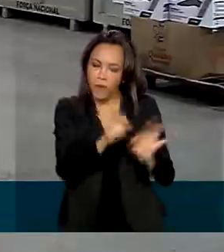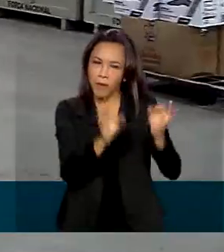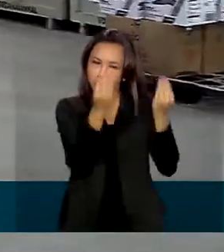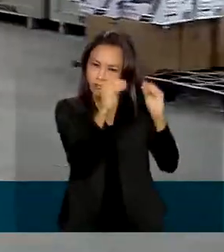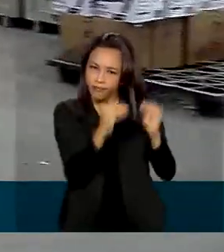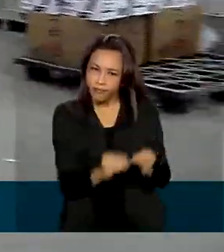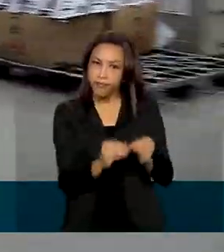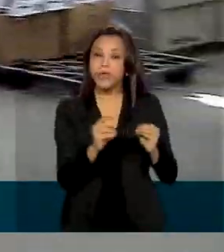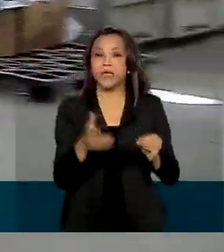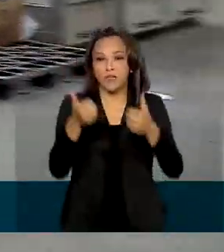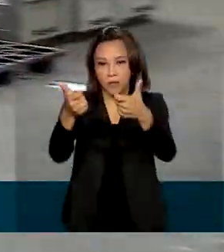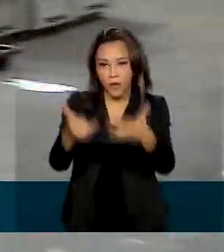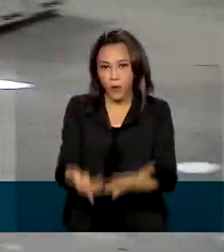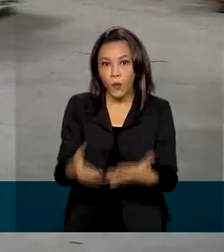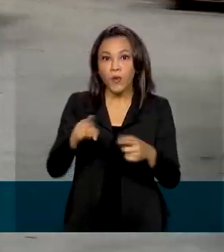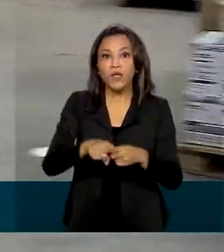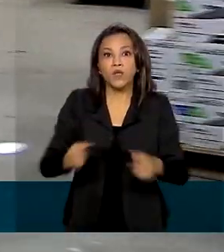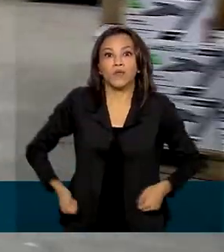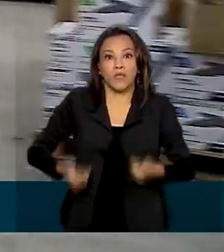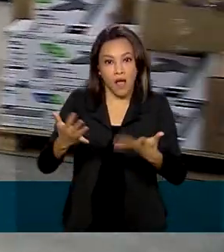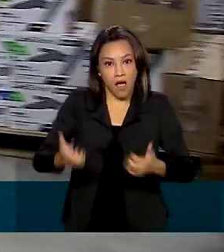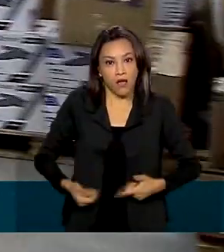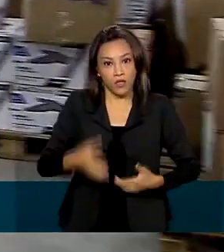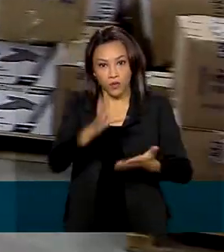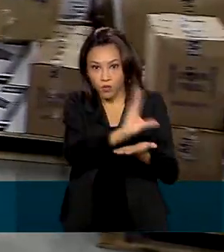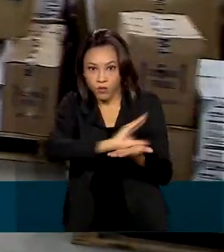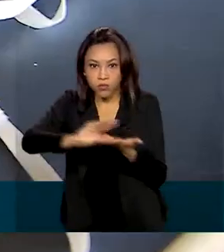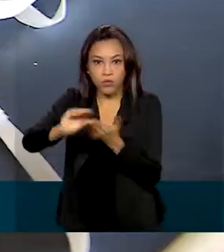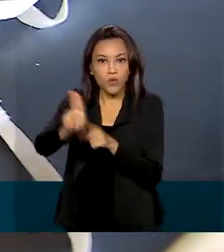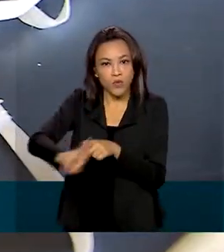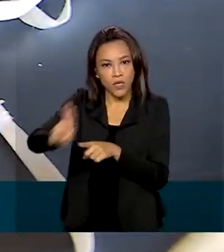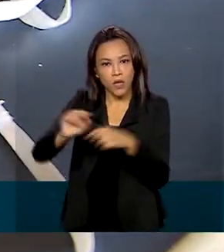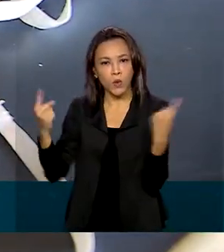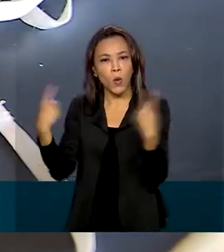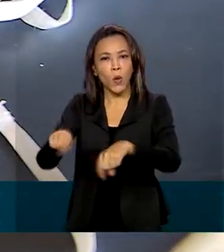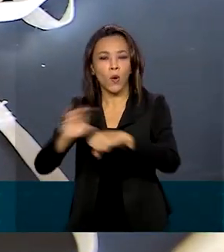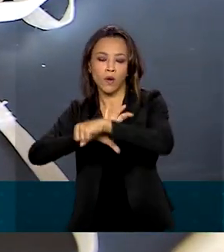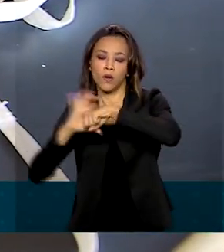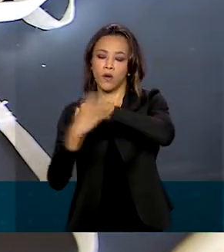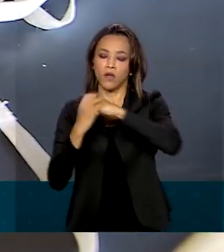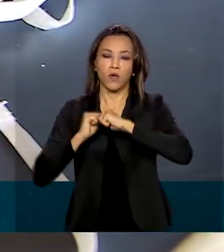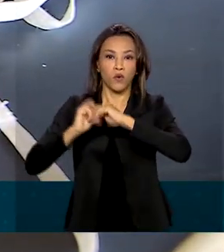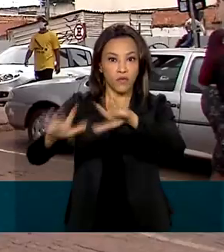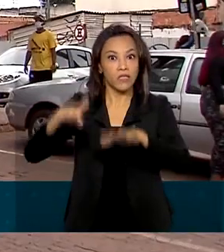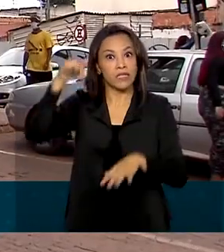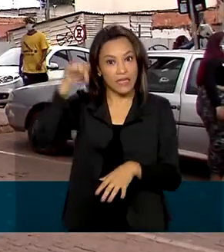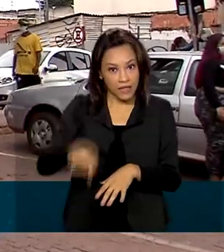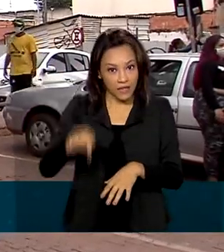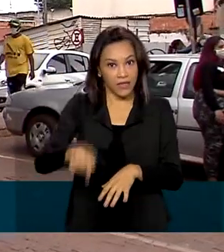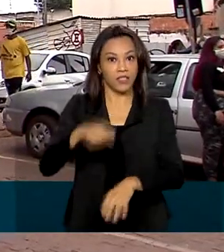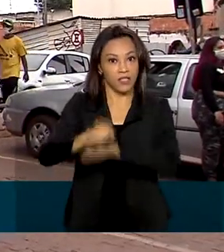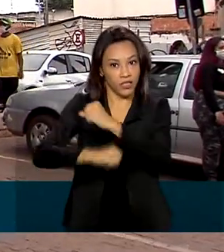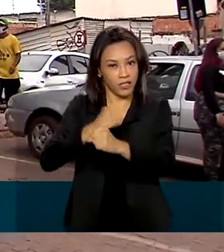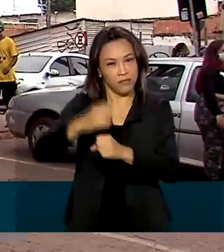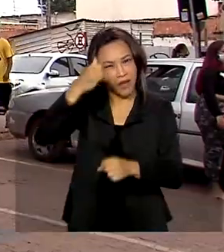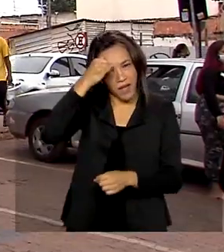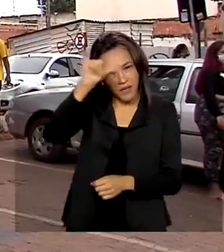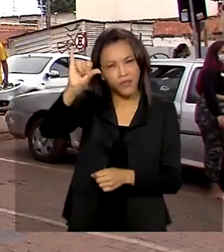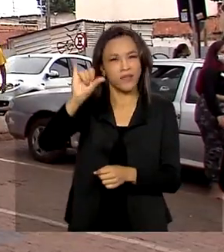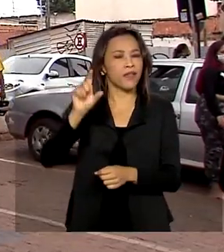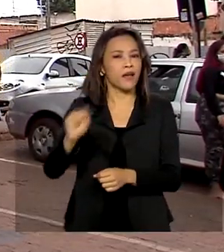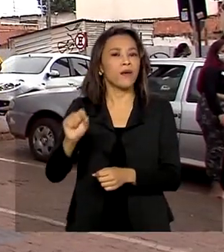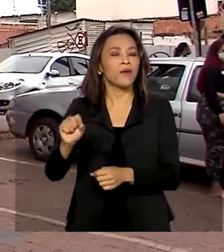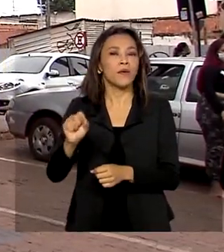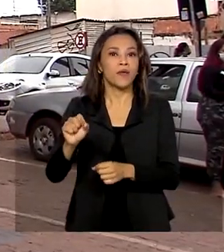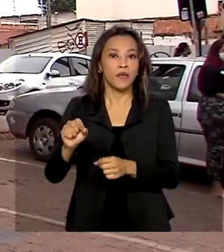considera que os gastos extras para o enfrentamento da Covid-19 devem se concentrar neste ano, evitando uma trajetória de